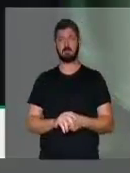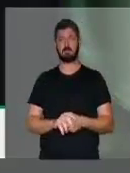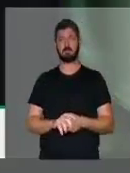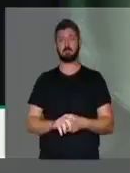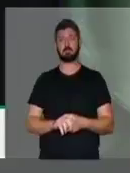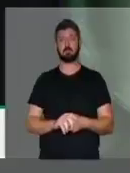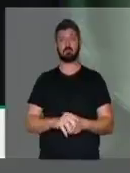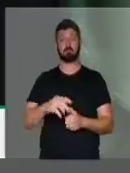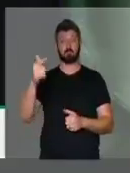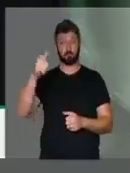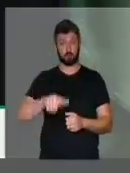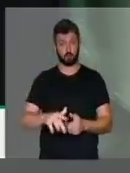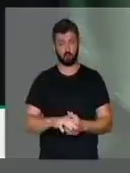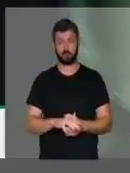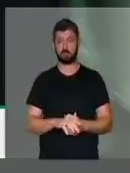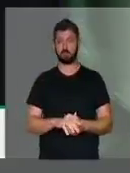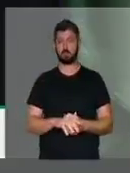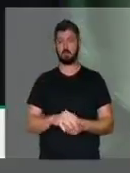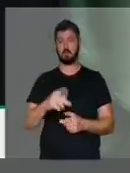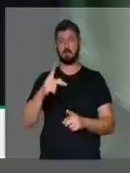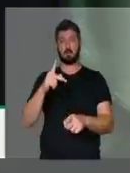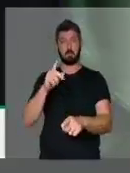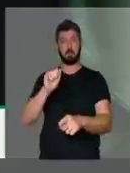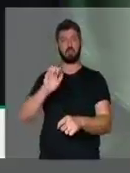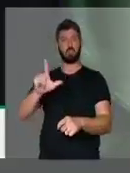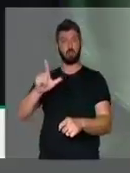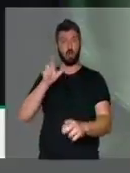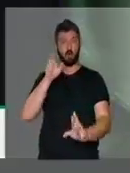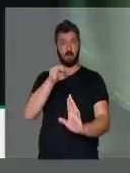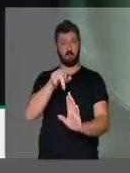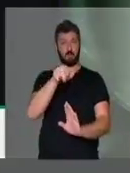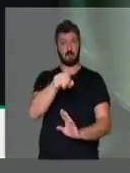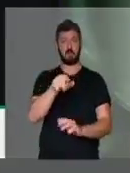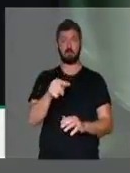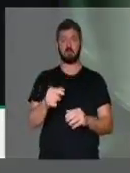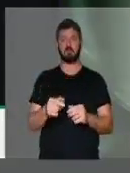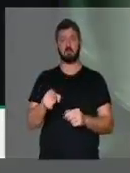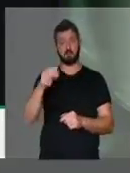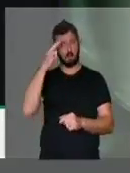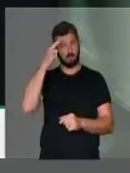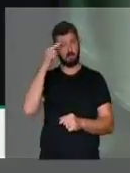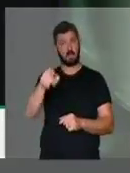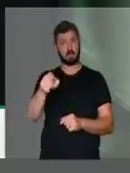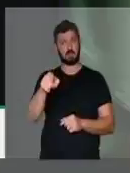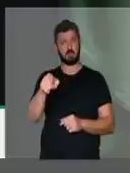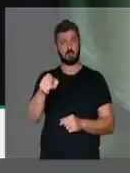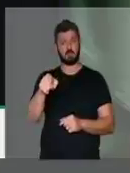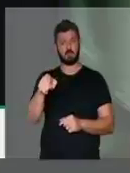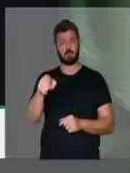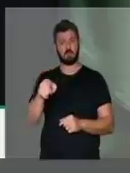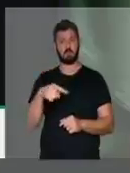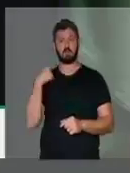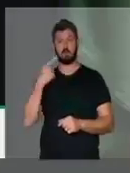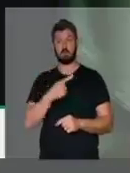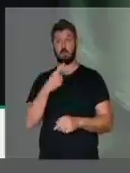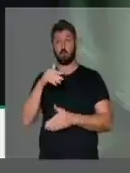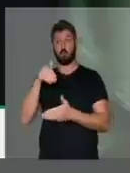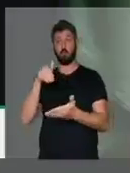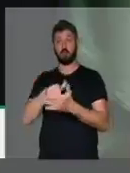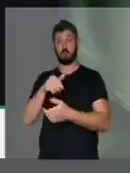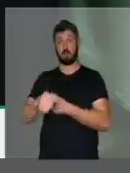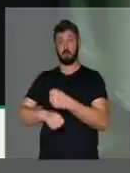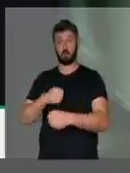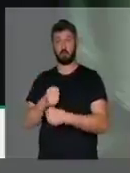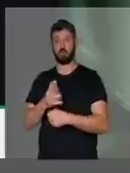Novamente, me refiro ao PSOL e gostaria que eles fizessem uma boa reflexão. Estamos terminando o ano.